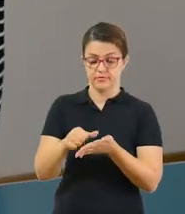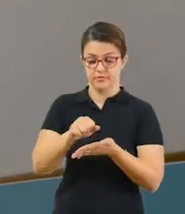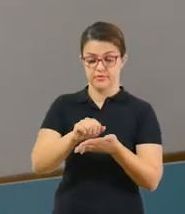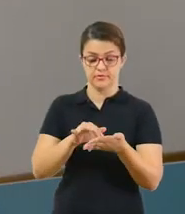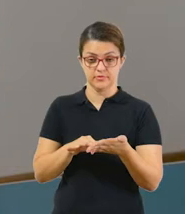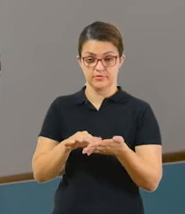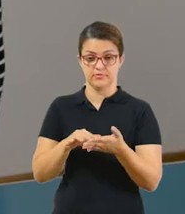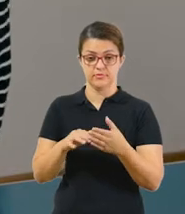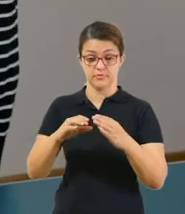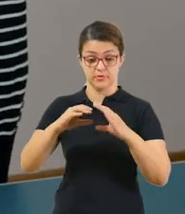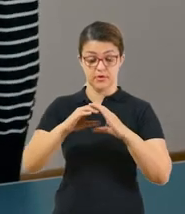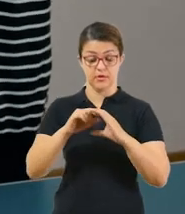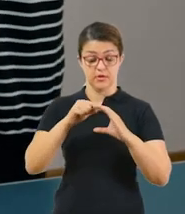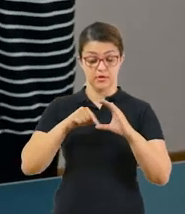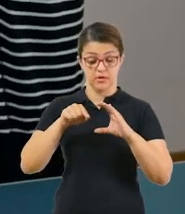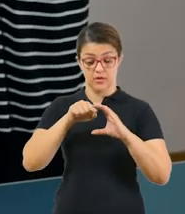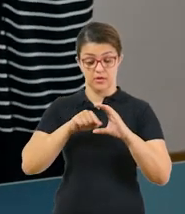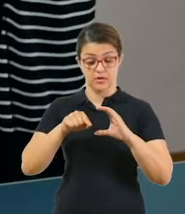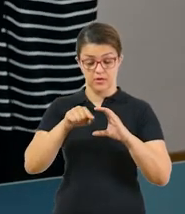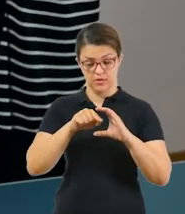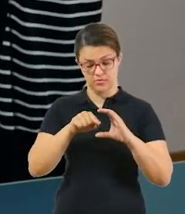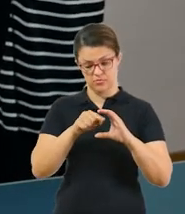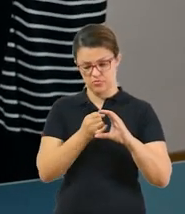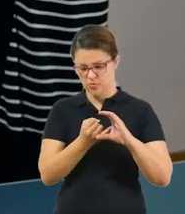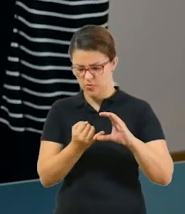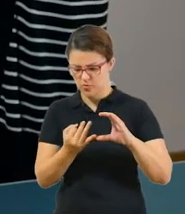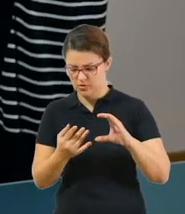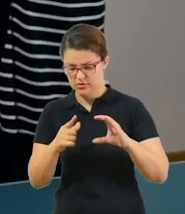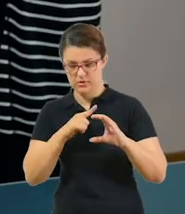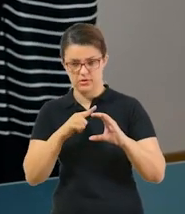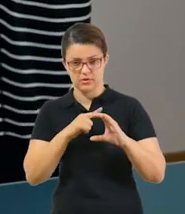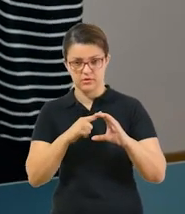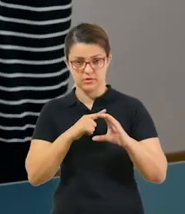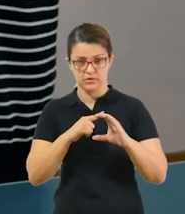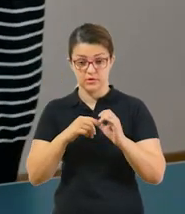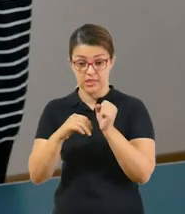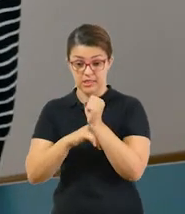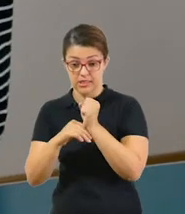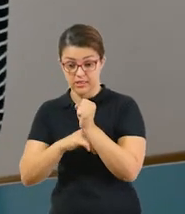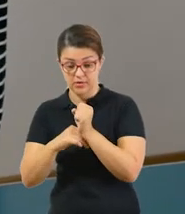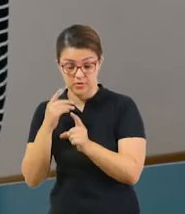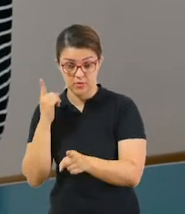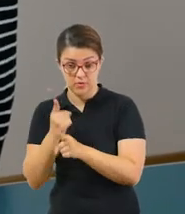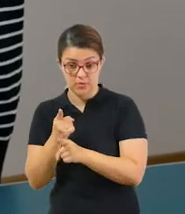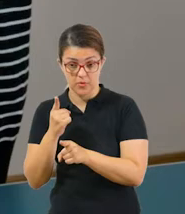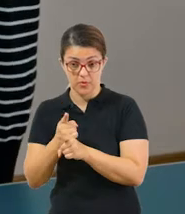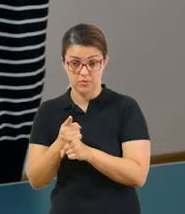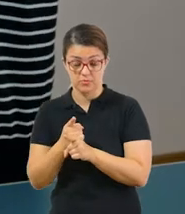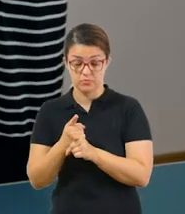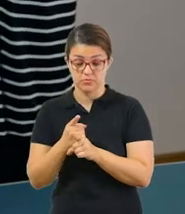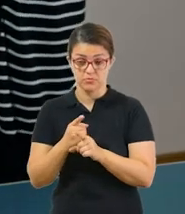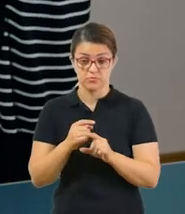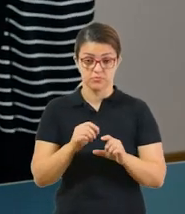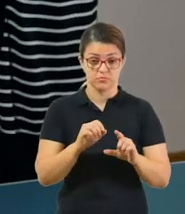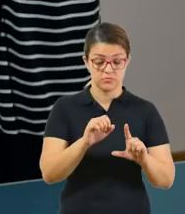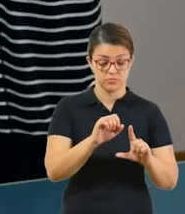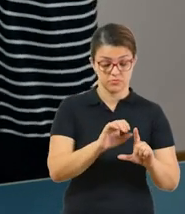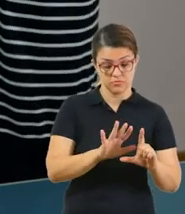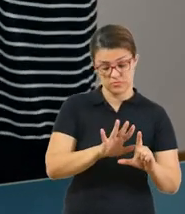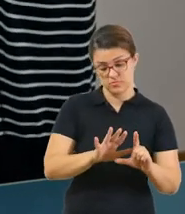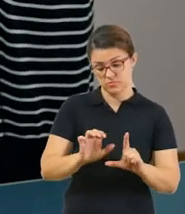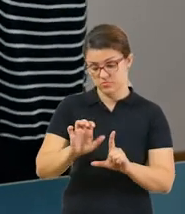tema é Conte as carinhas e descubra o segredo. Escreva quantas carinhas deverão compor a próxima figura.